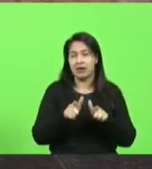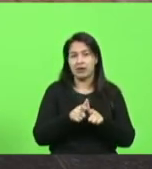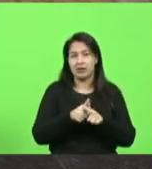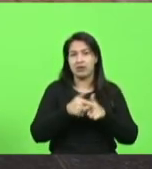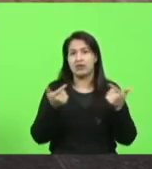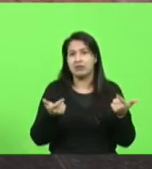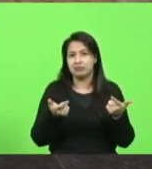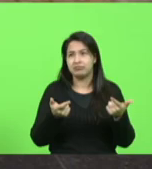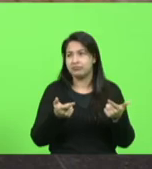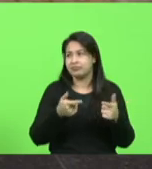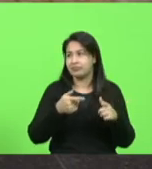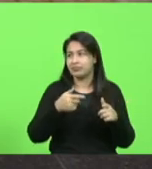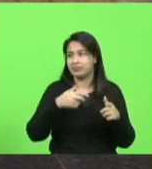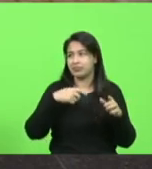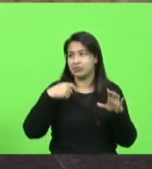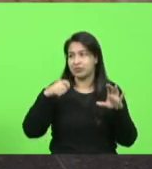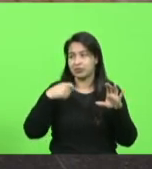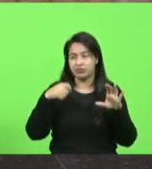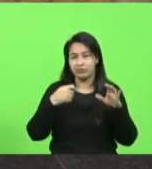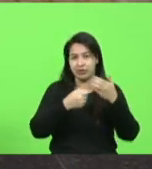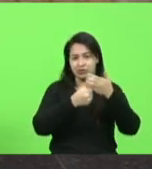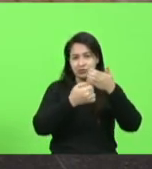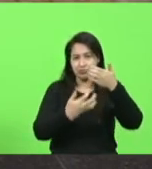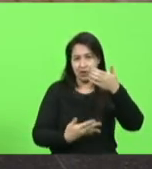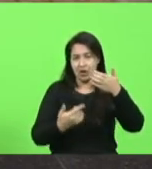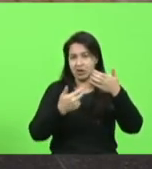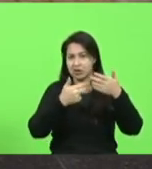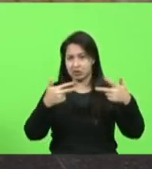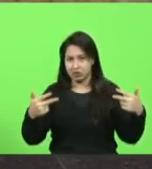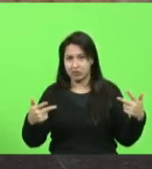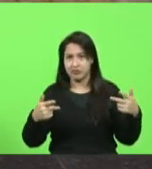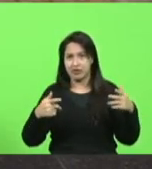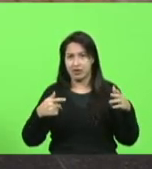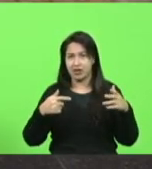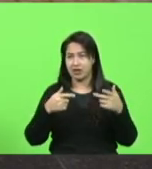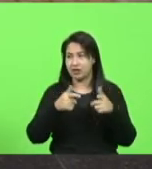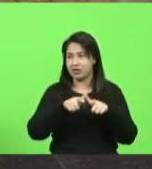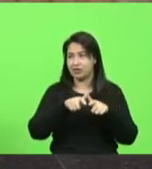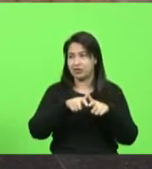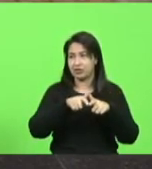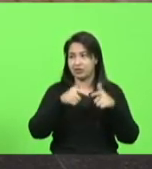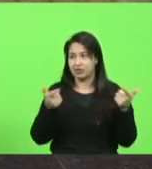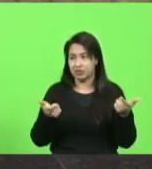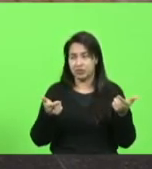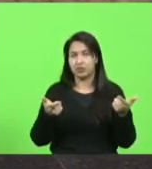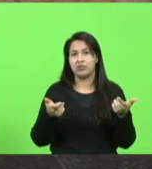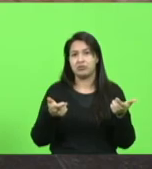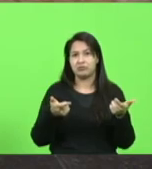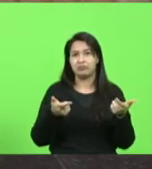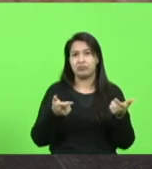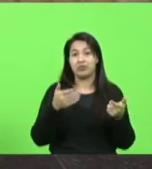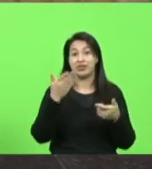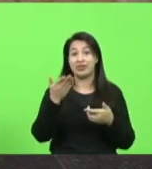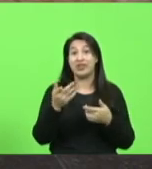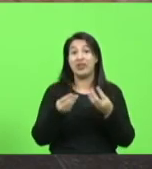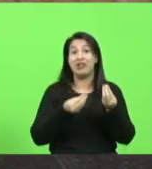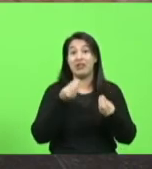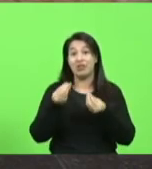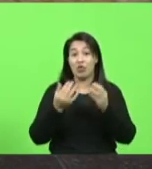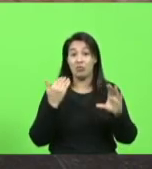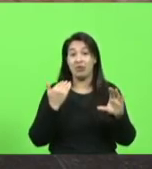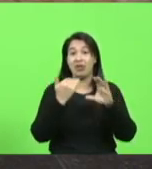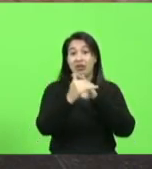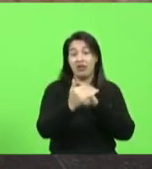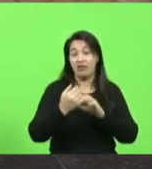atrás, de quem está promovendo o sorteio, não o contrário, e o sorteio também consiste em você enviar esse